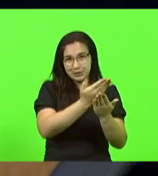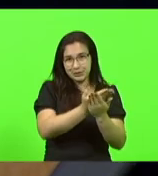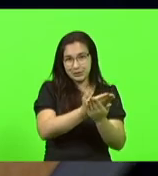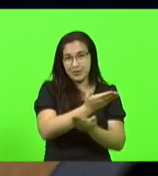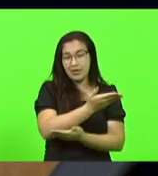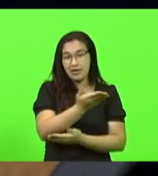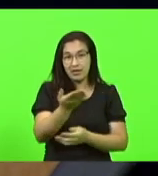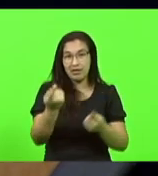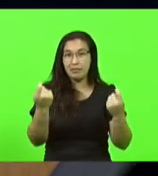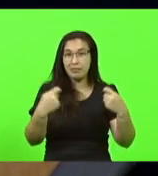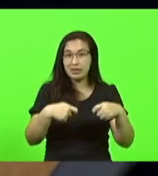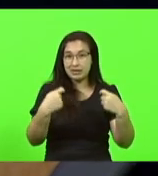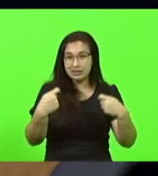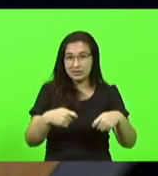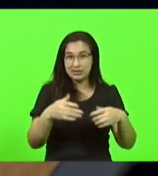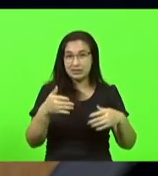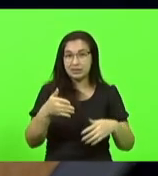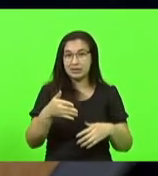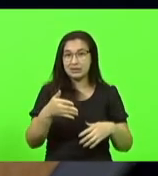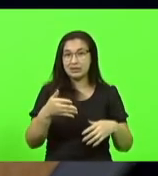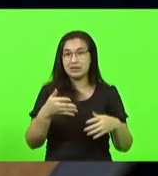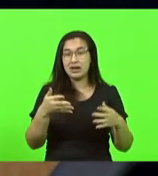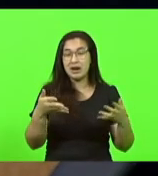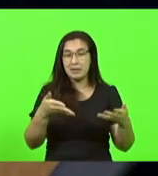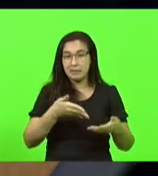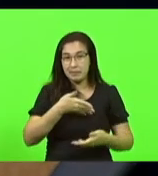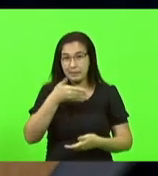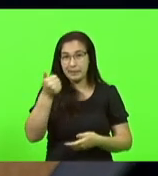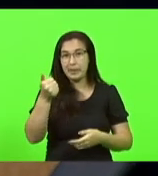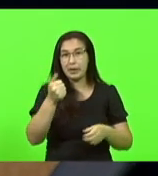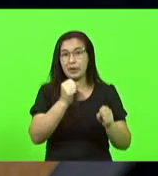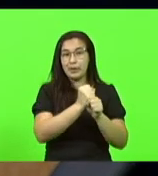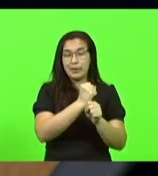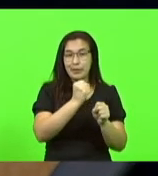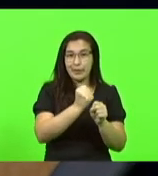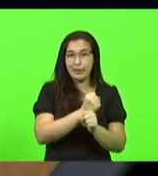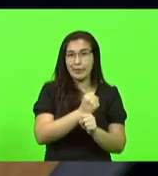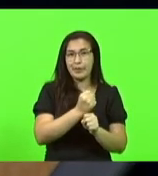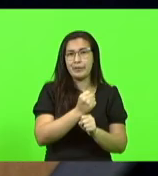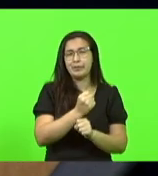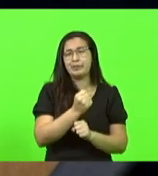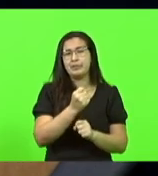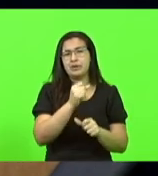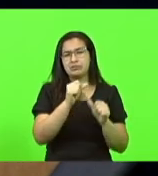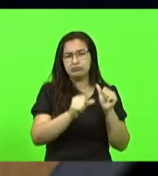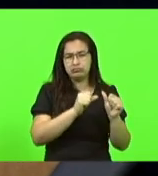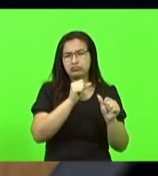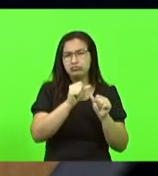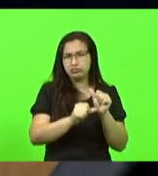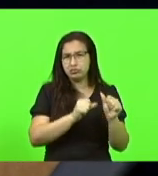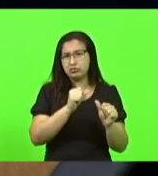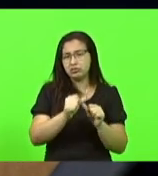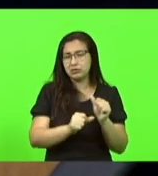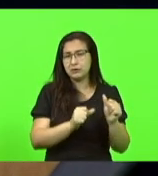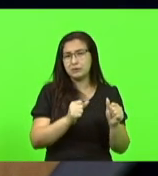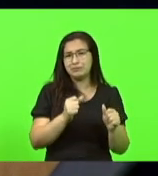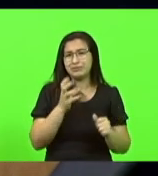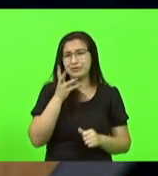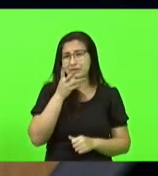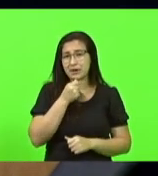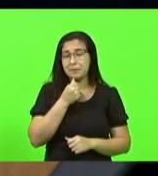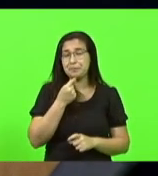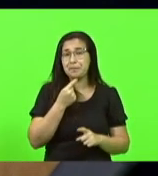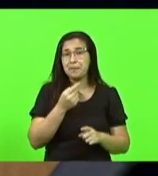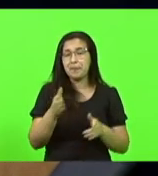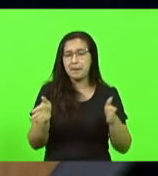de melhorias, andando devagar essas reformas e essas melhorias. No período que as escolas